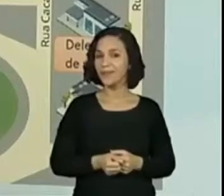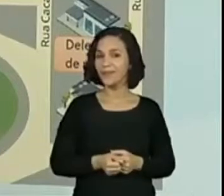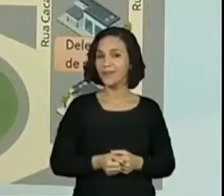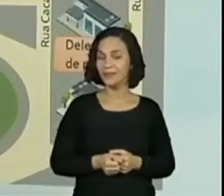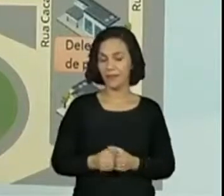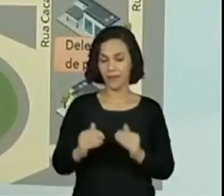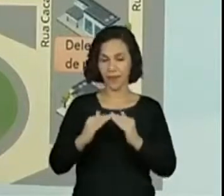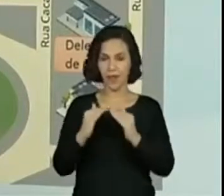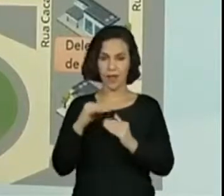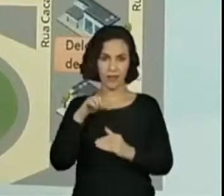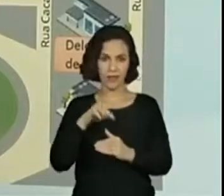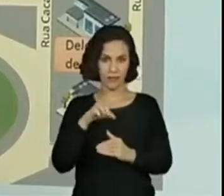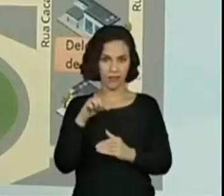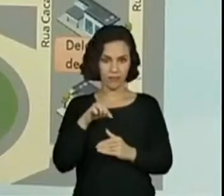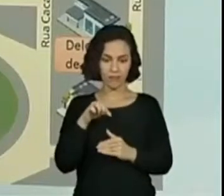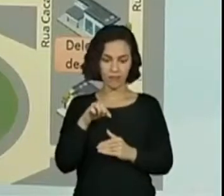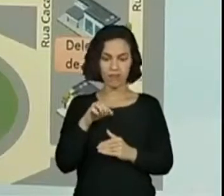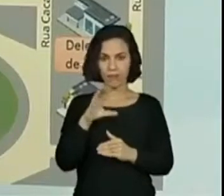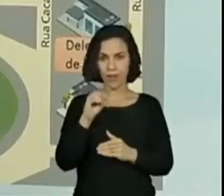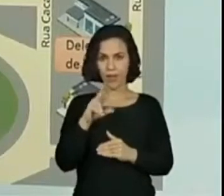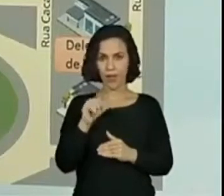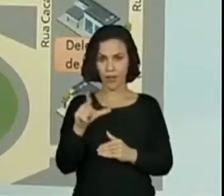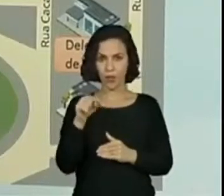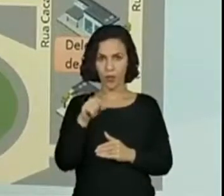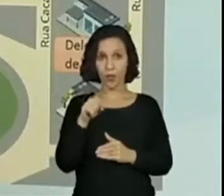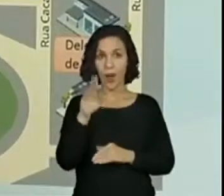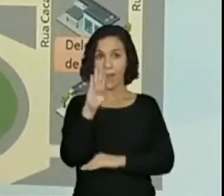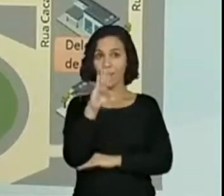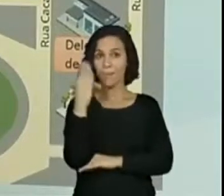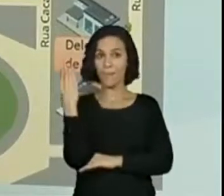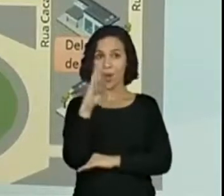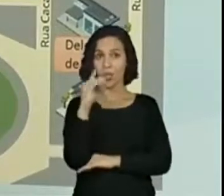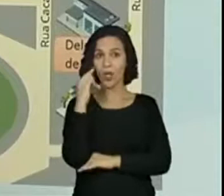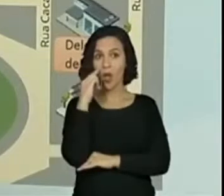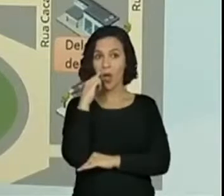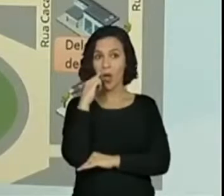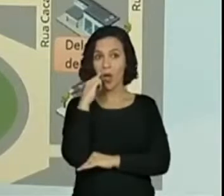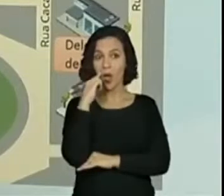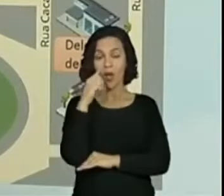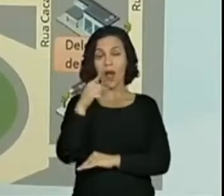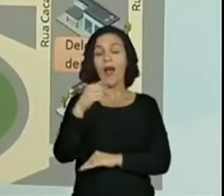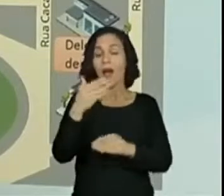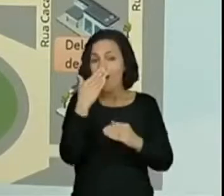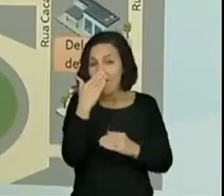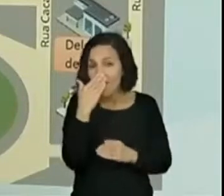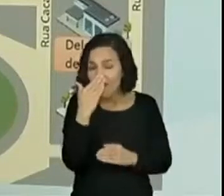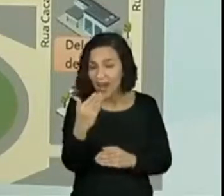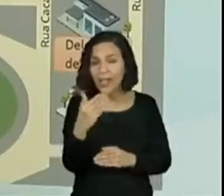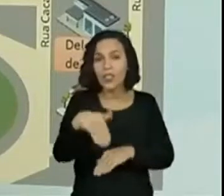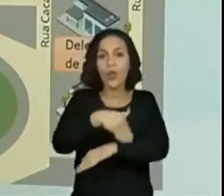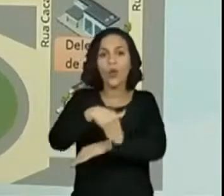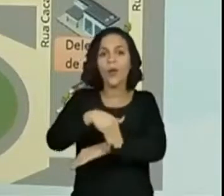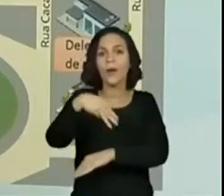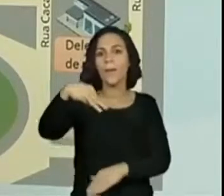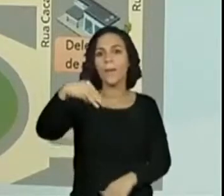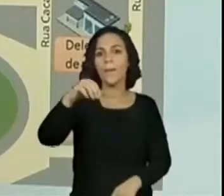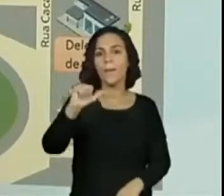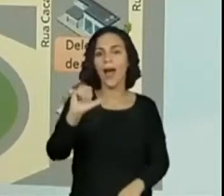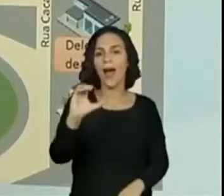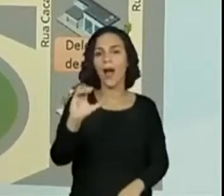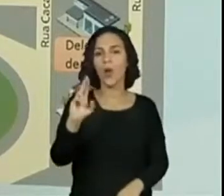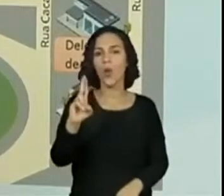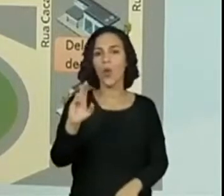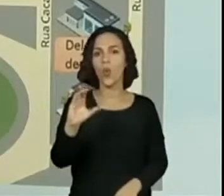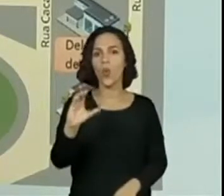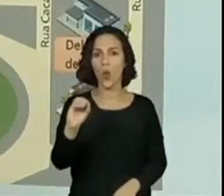Saindo da casa da Carol. É, a casa da Carol, a porta da casa da Carol está virada para a rua Macuco, tá bom? Aí ela vai